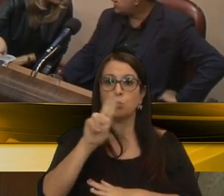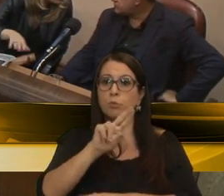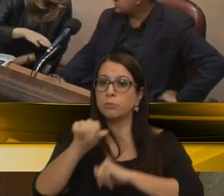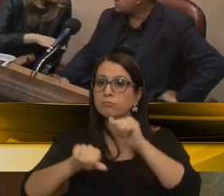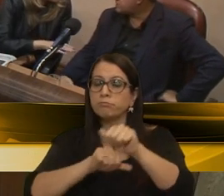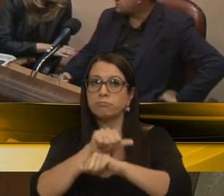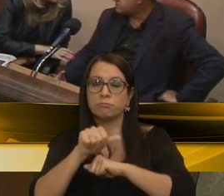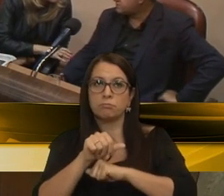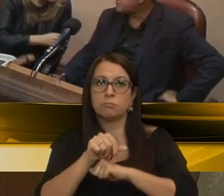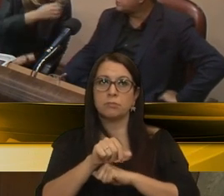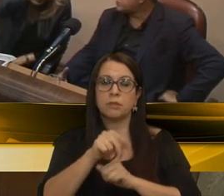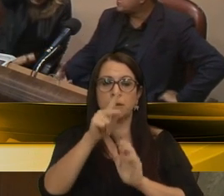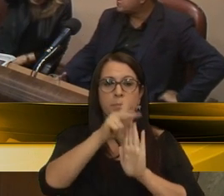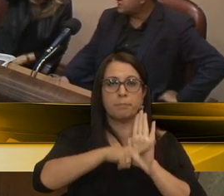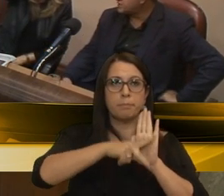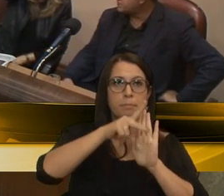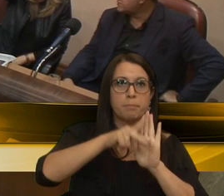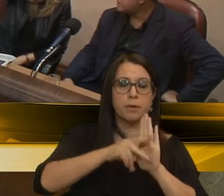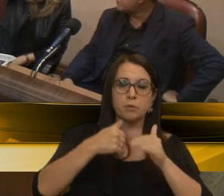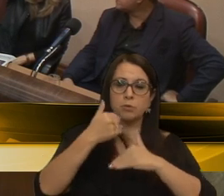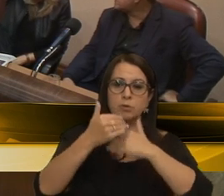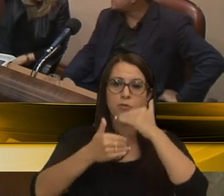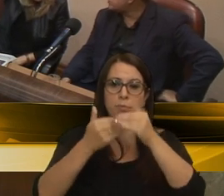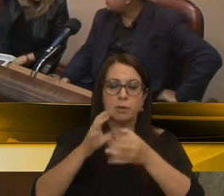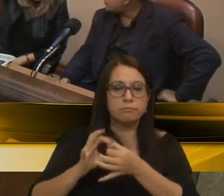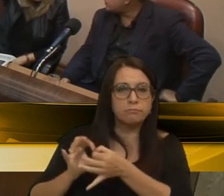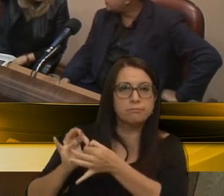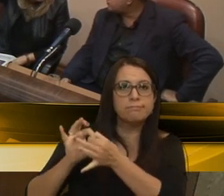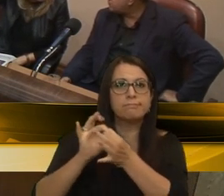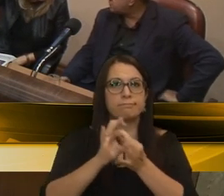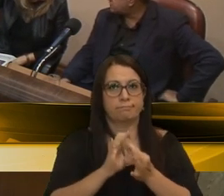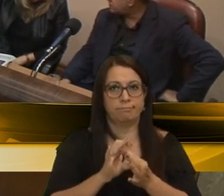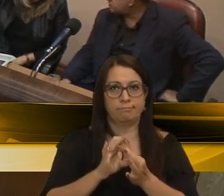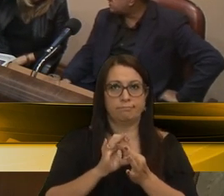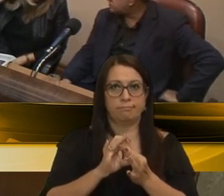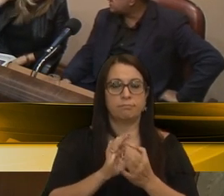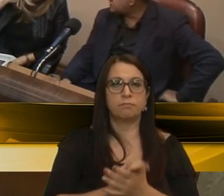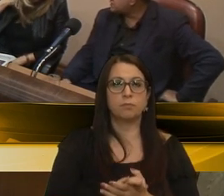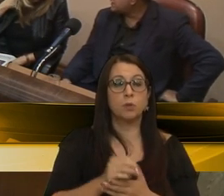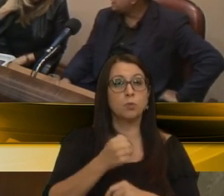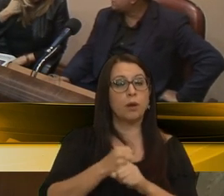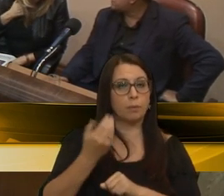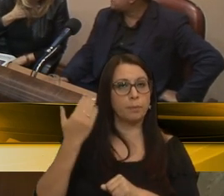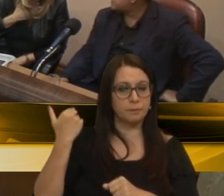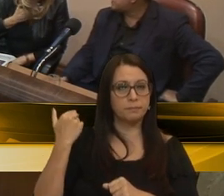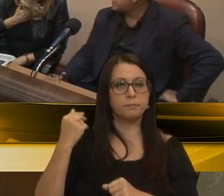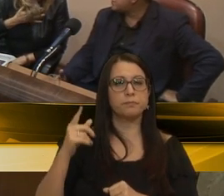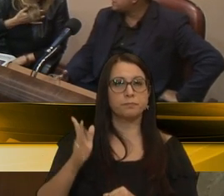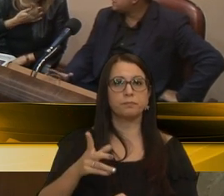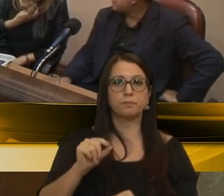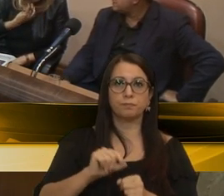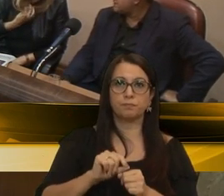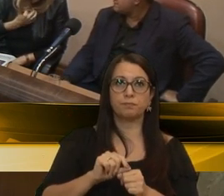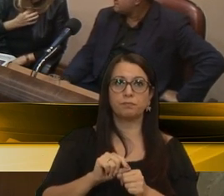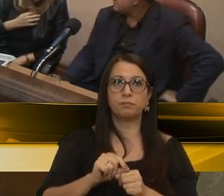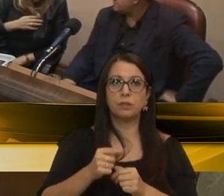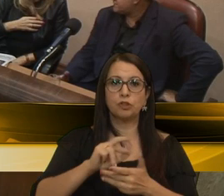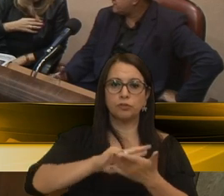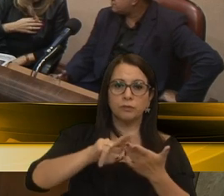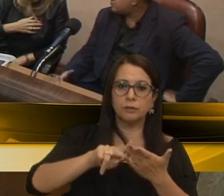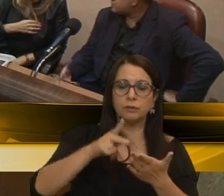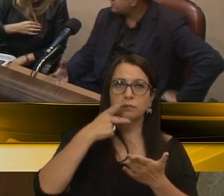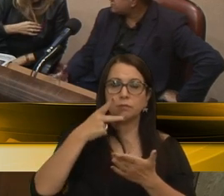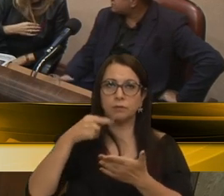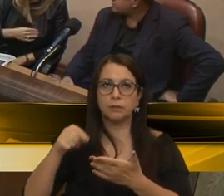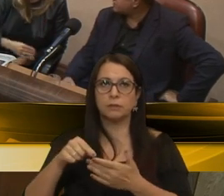para o Plano Diretor de Desenvolvimento Integrado. No ano passado, já foram feitos aqui os vários comentários